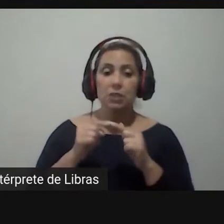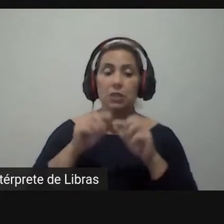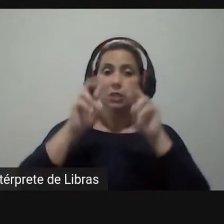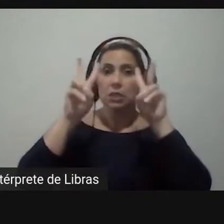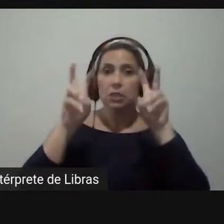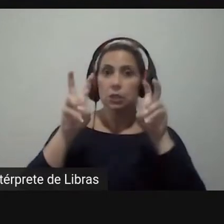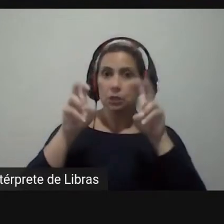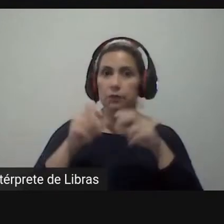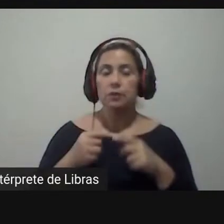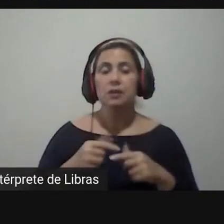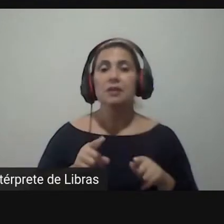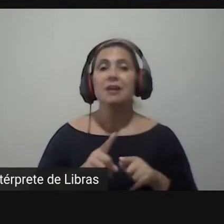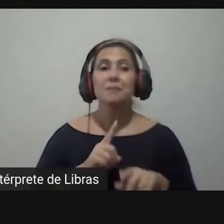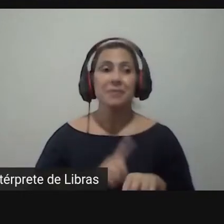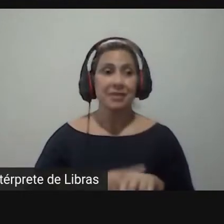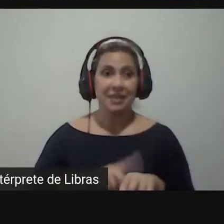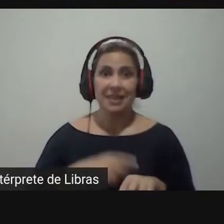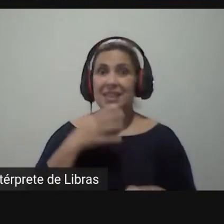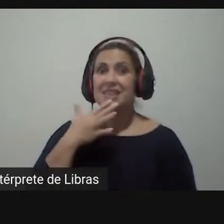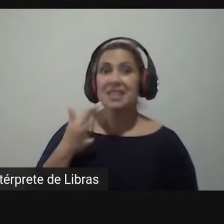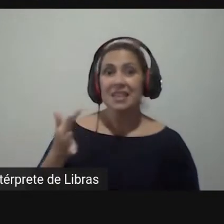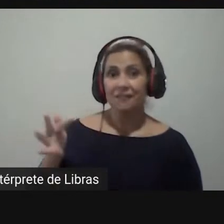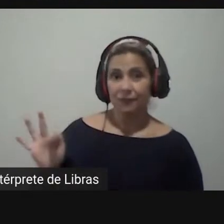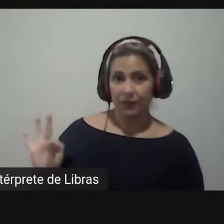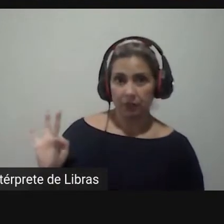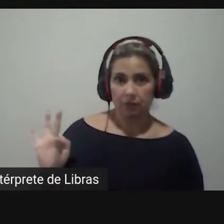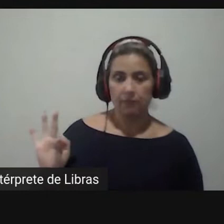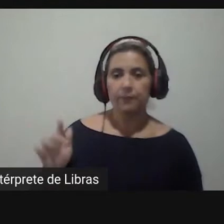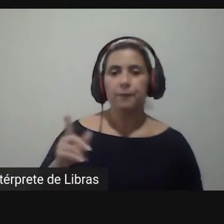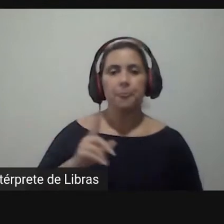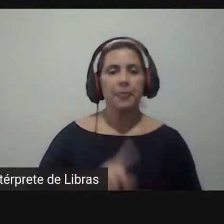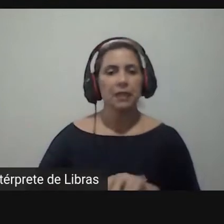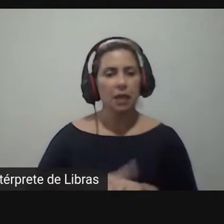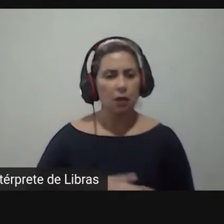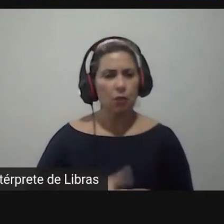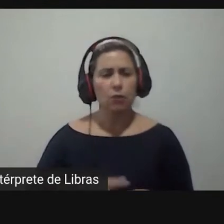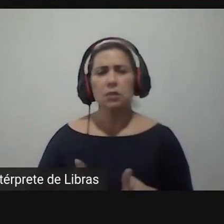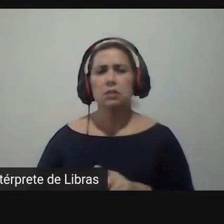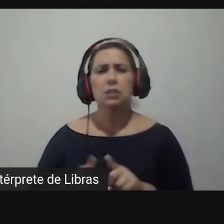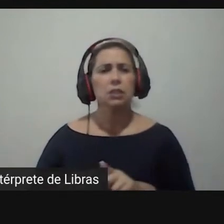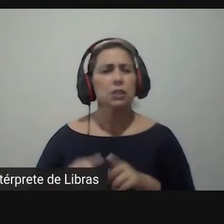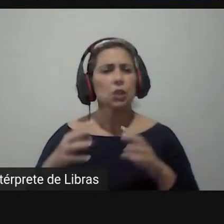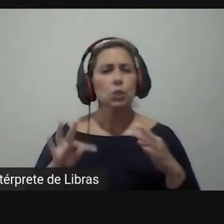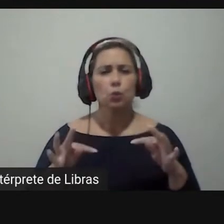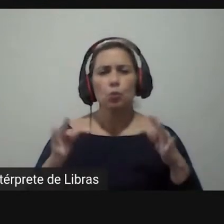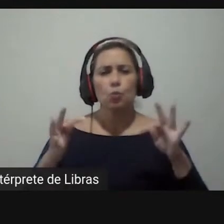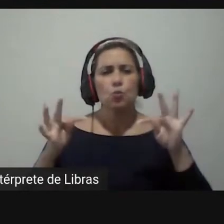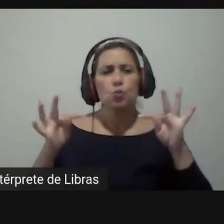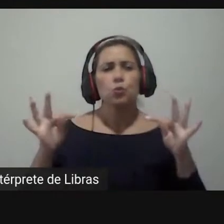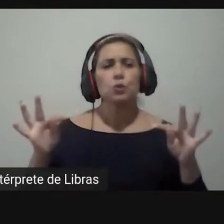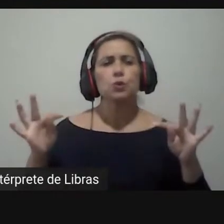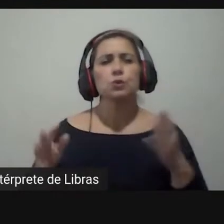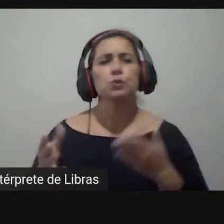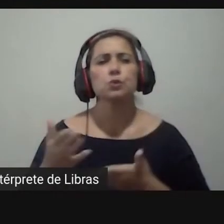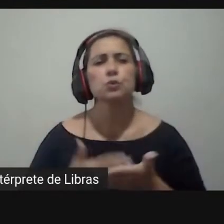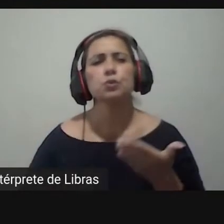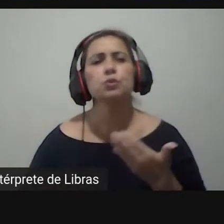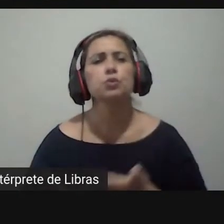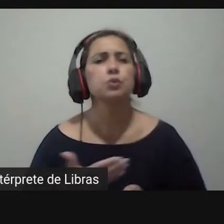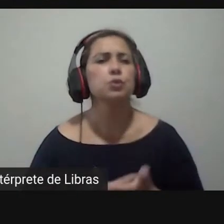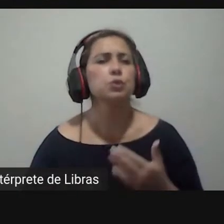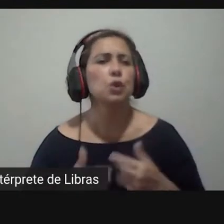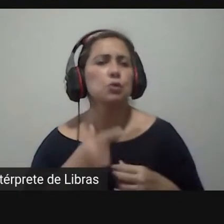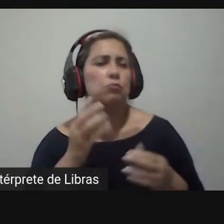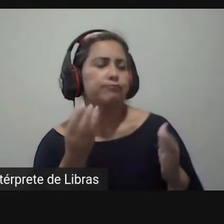França na hora em que dentro um pouco da perspectiva que nós falamos de tecnologia no momento em que o cidadão francês ele